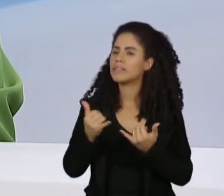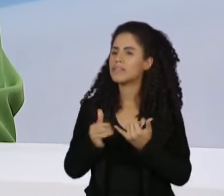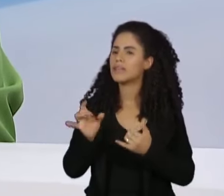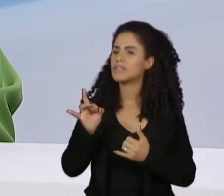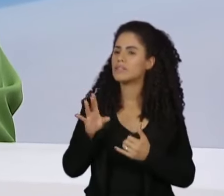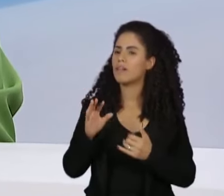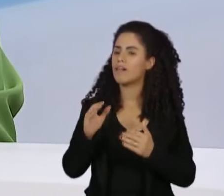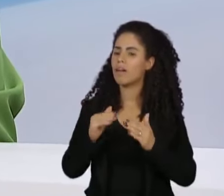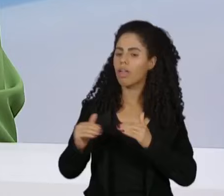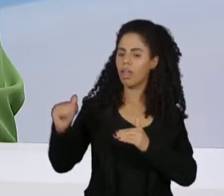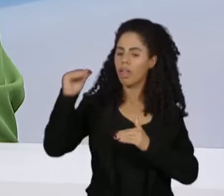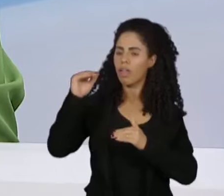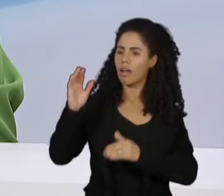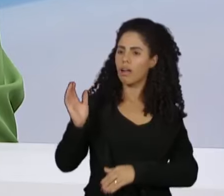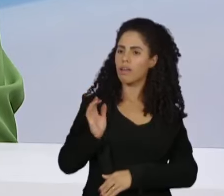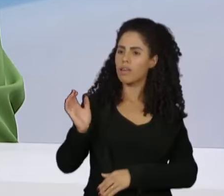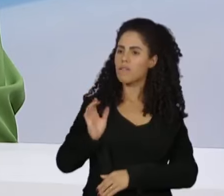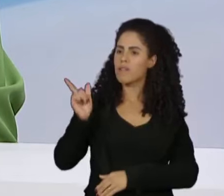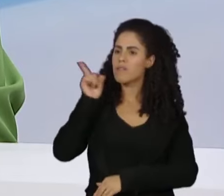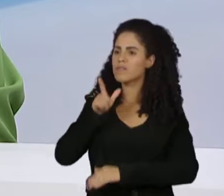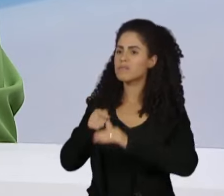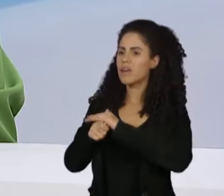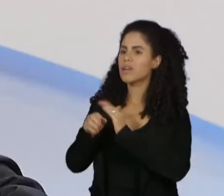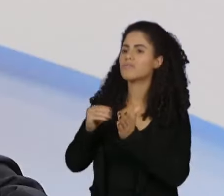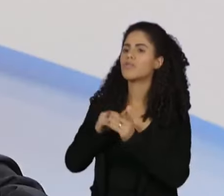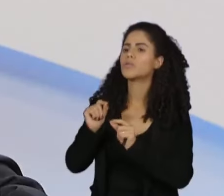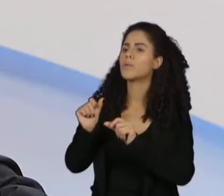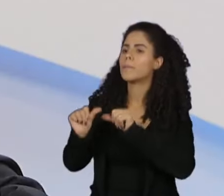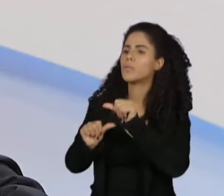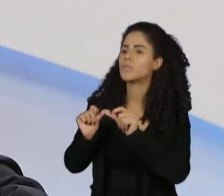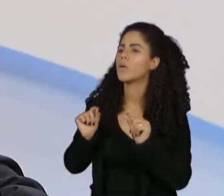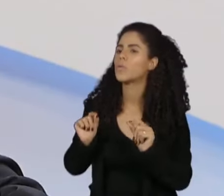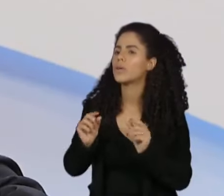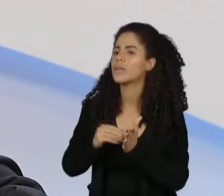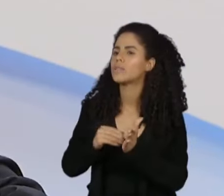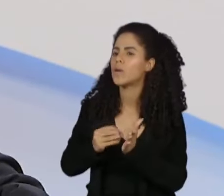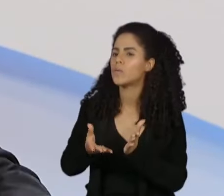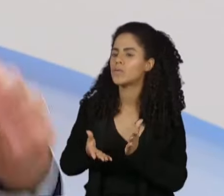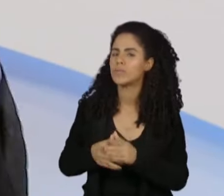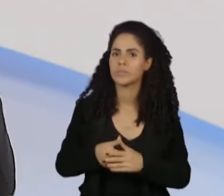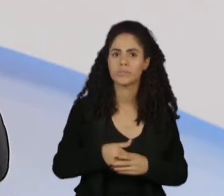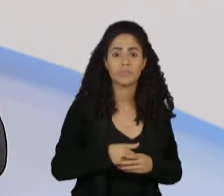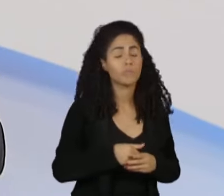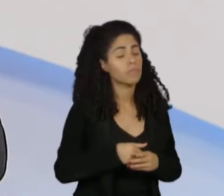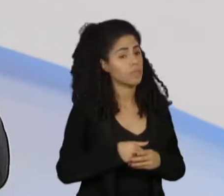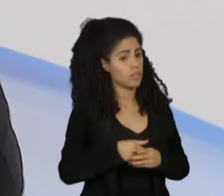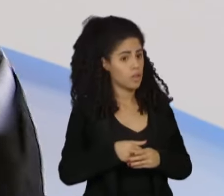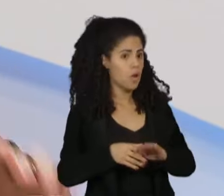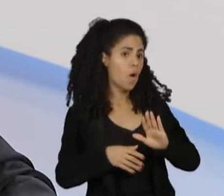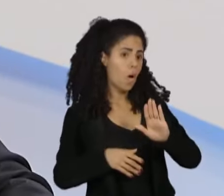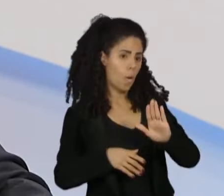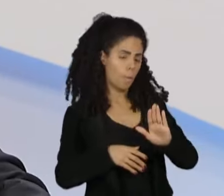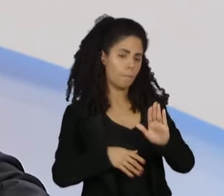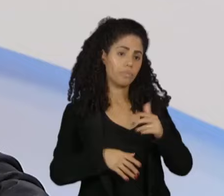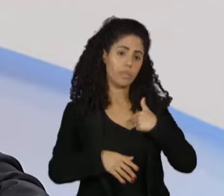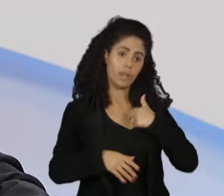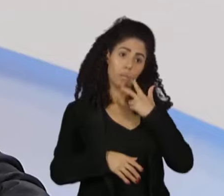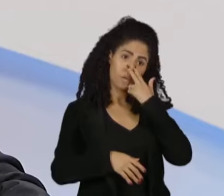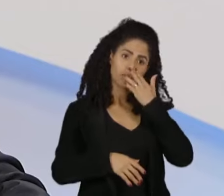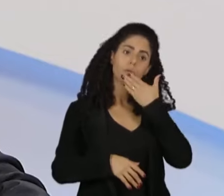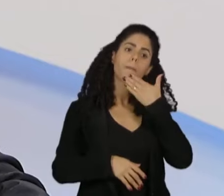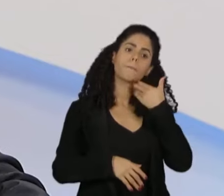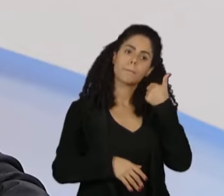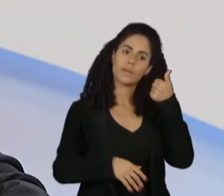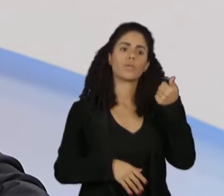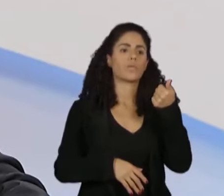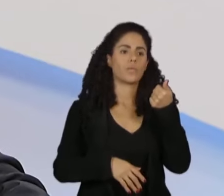falta para mudar isso? Sim, eu acho que a gente melhorou muito, eu não acho que hoje tenha